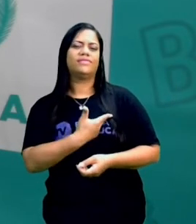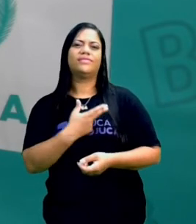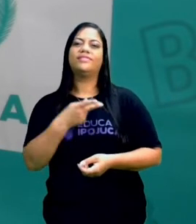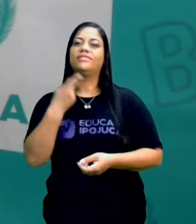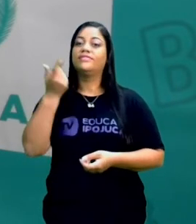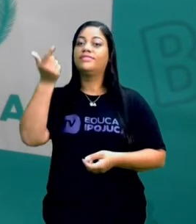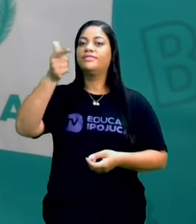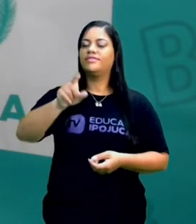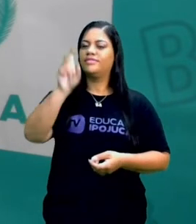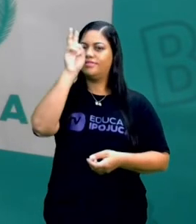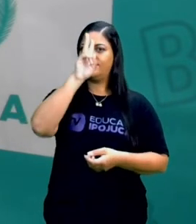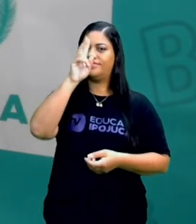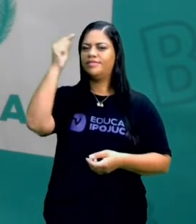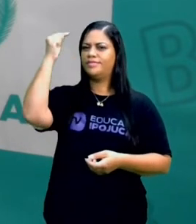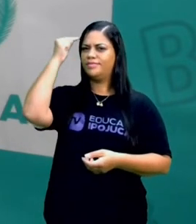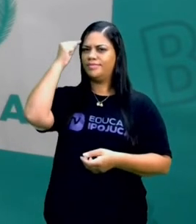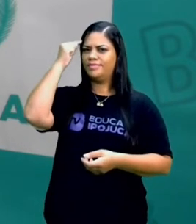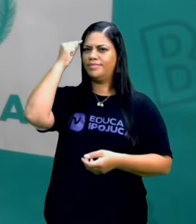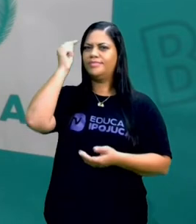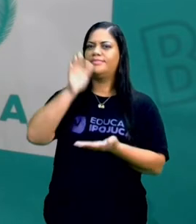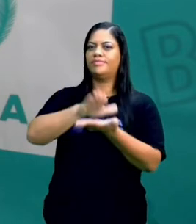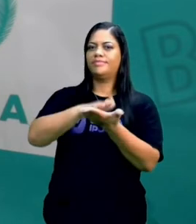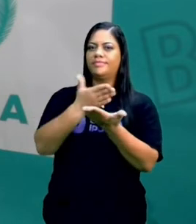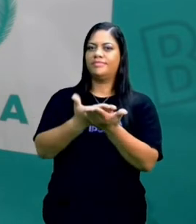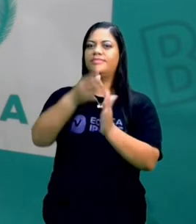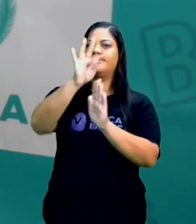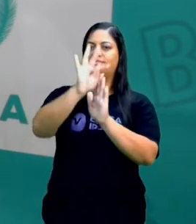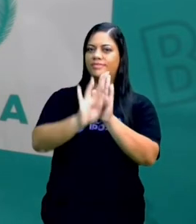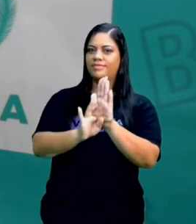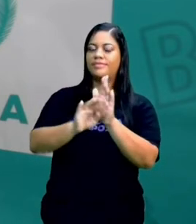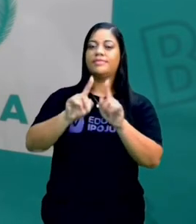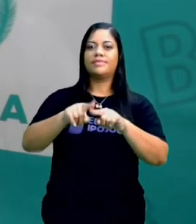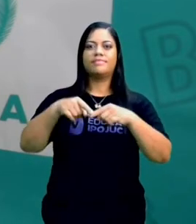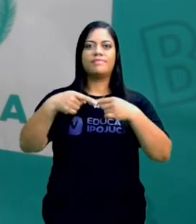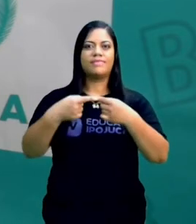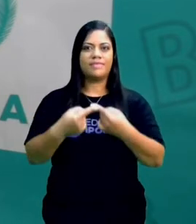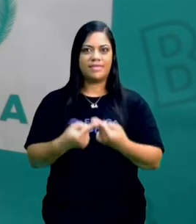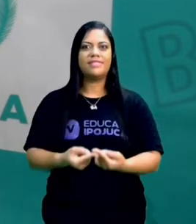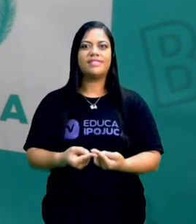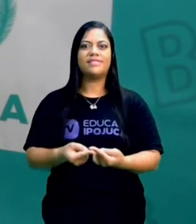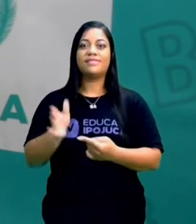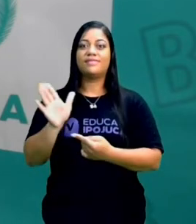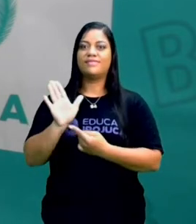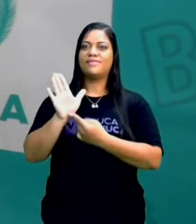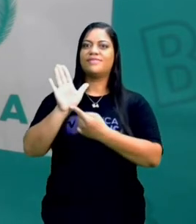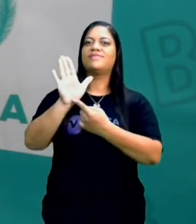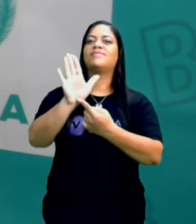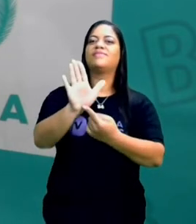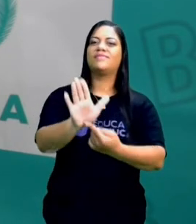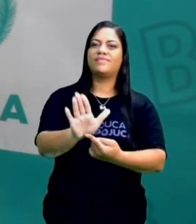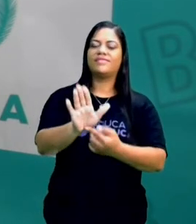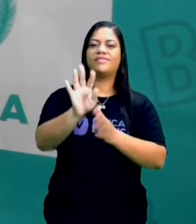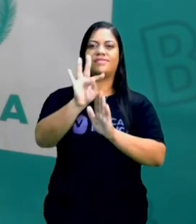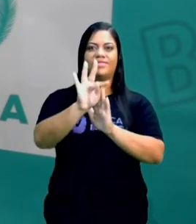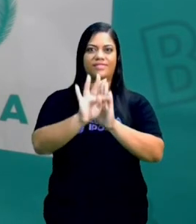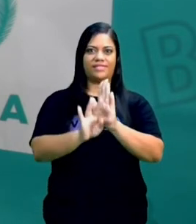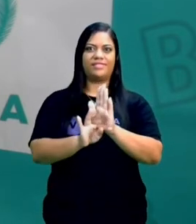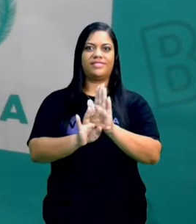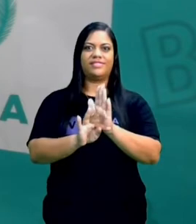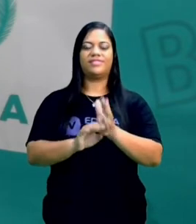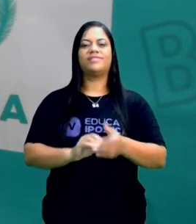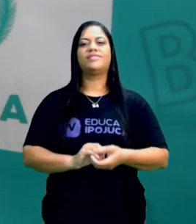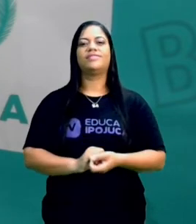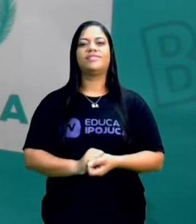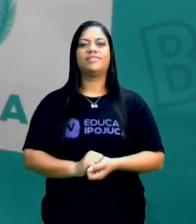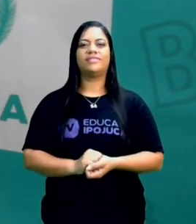pensando não só no interpretar do texto e sim passar a mensagem do texto, a historinha,